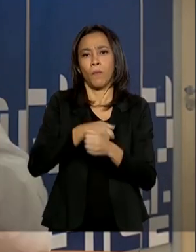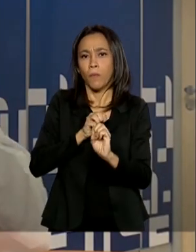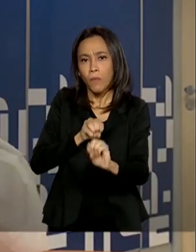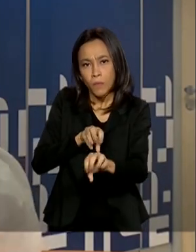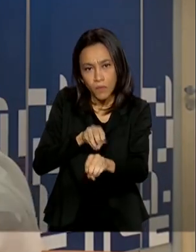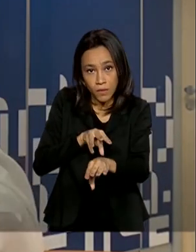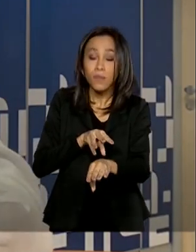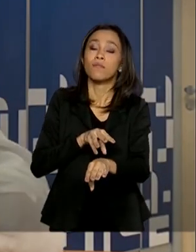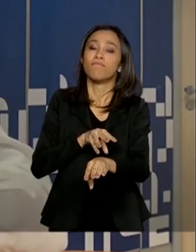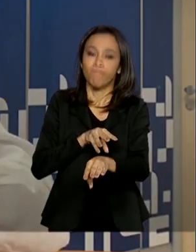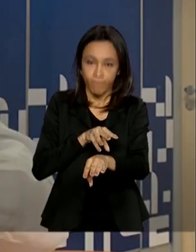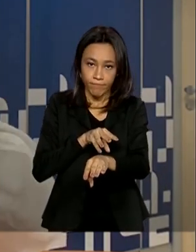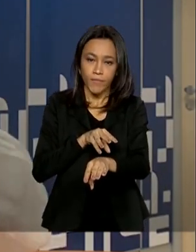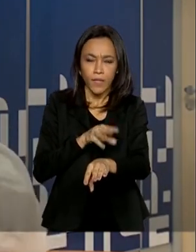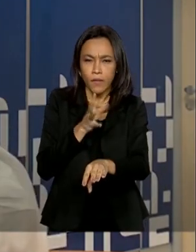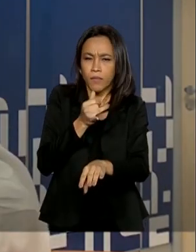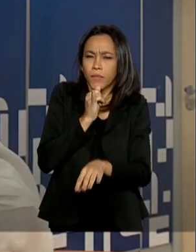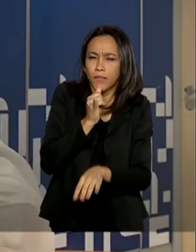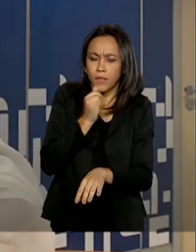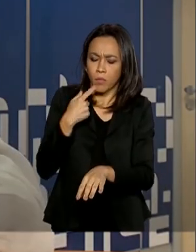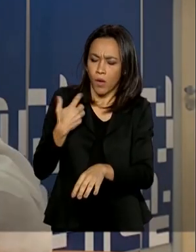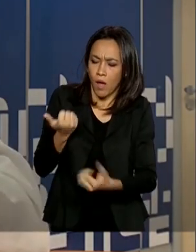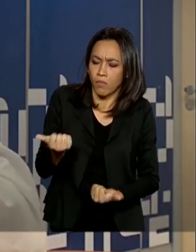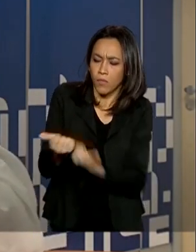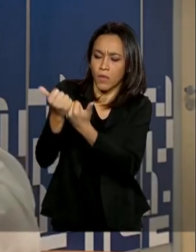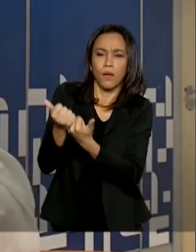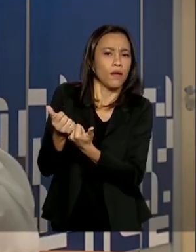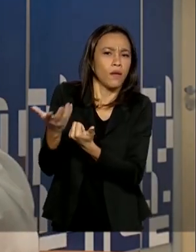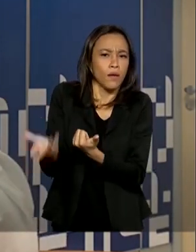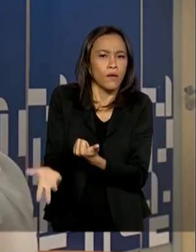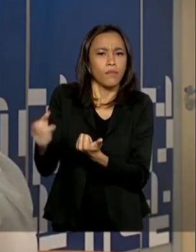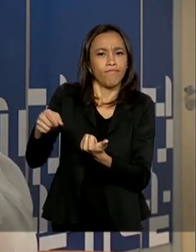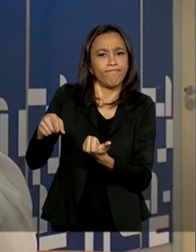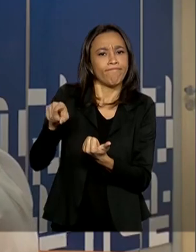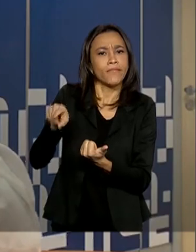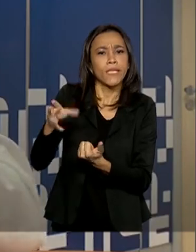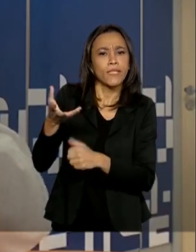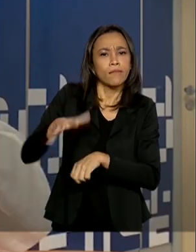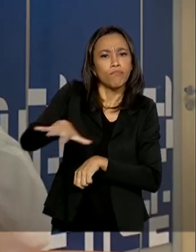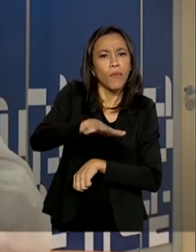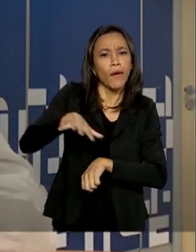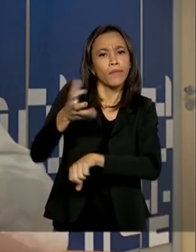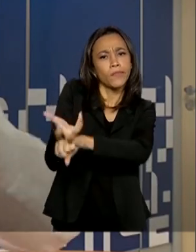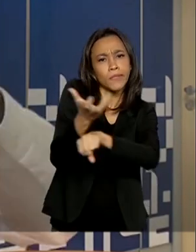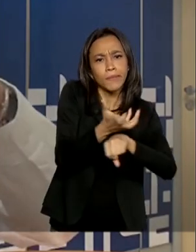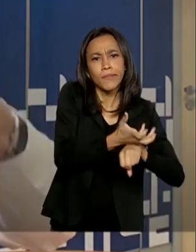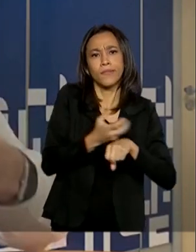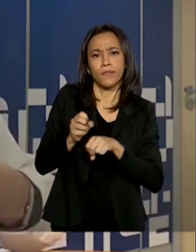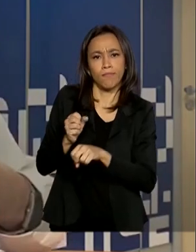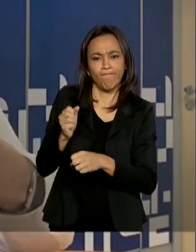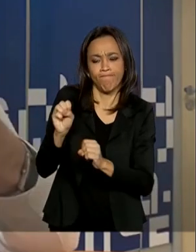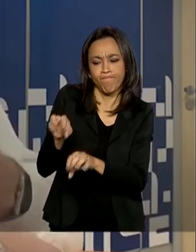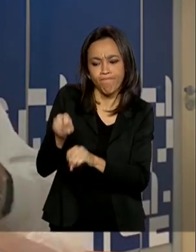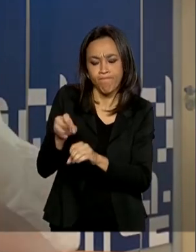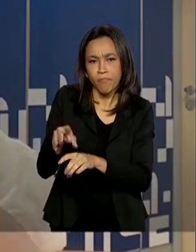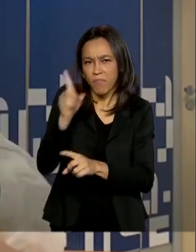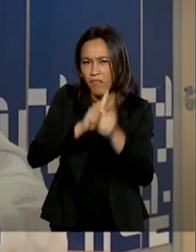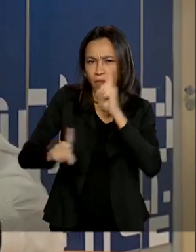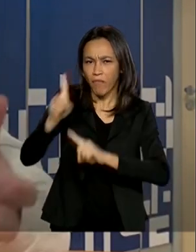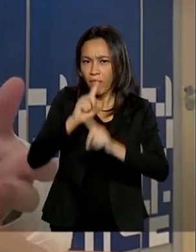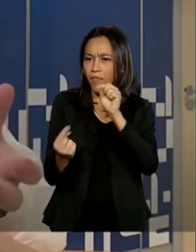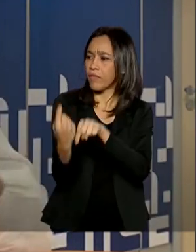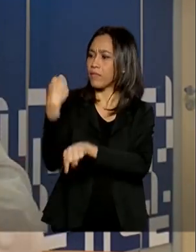Para poder, por exemplo, dar reforço de determinados conhecimentos que no ano anterior